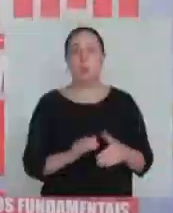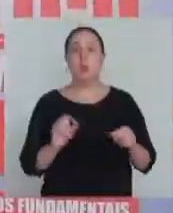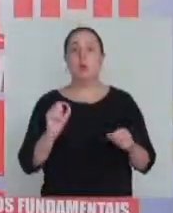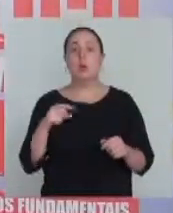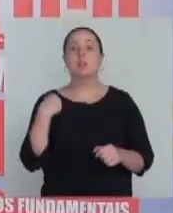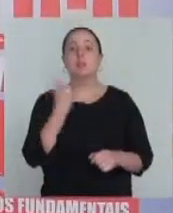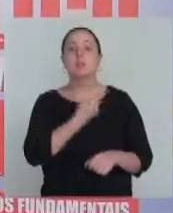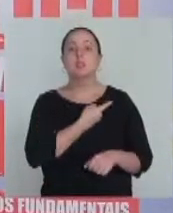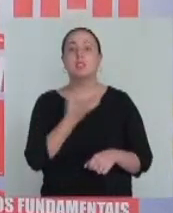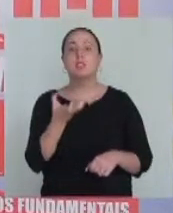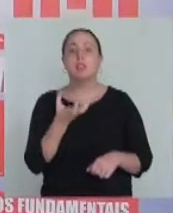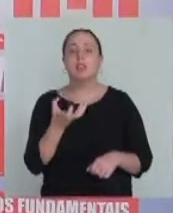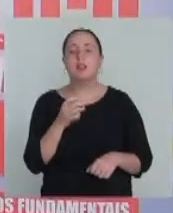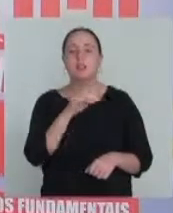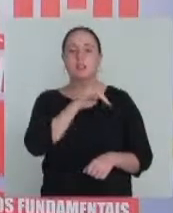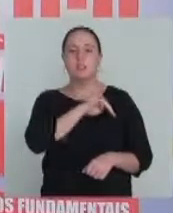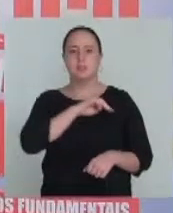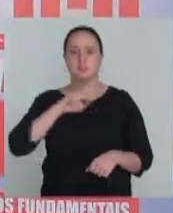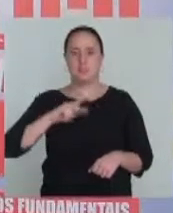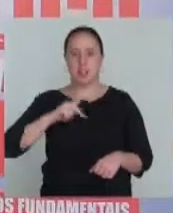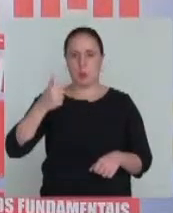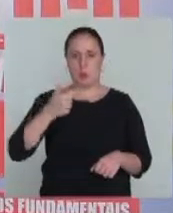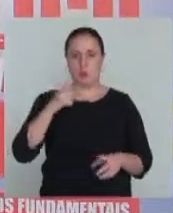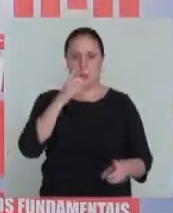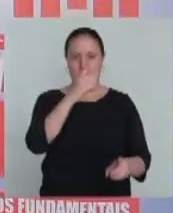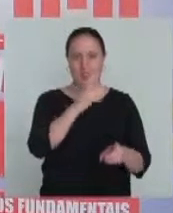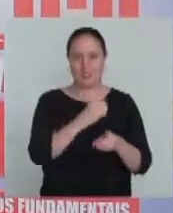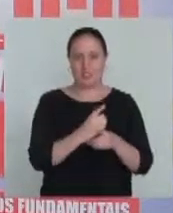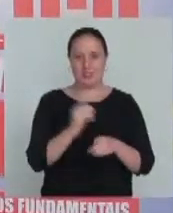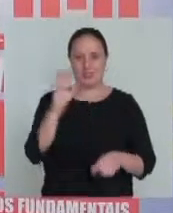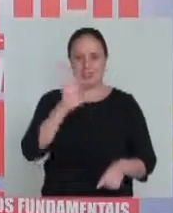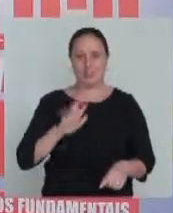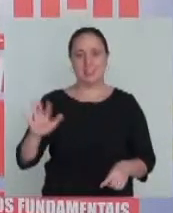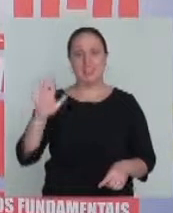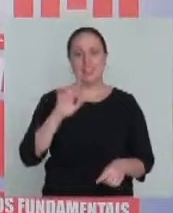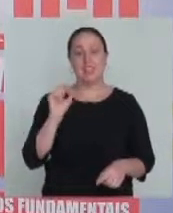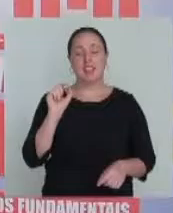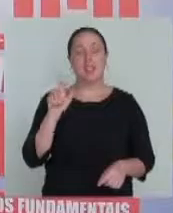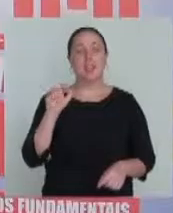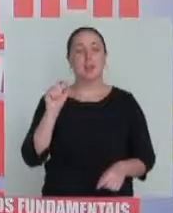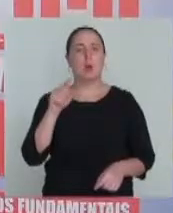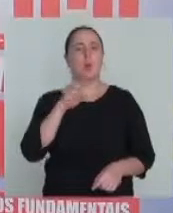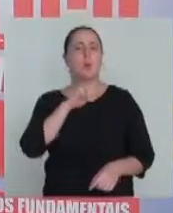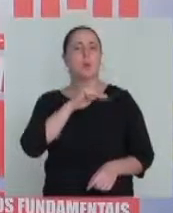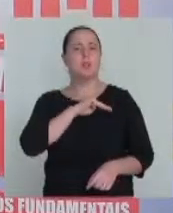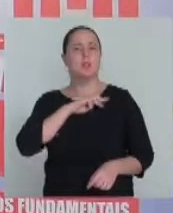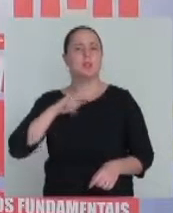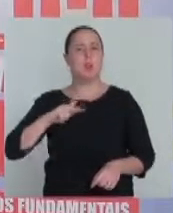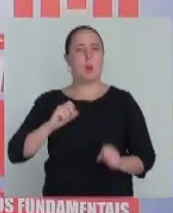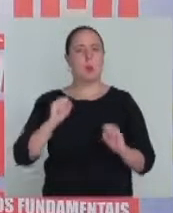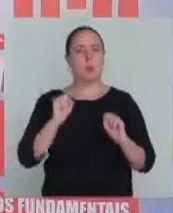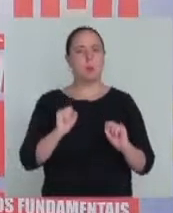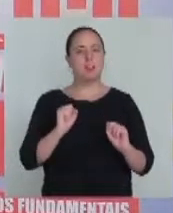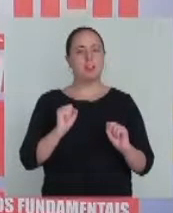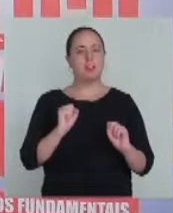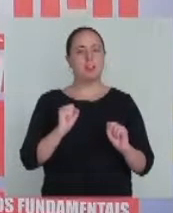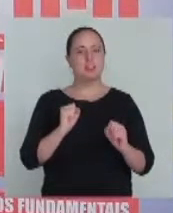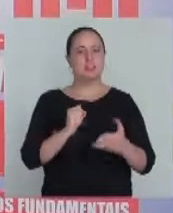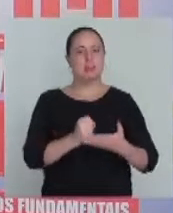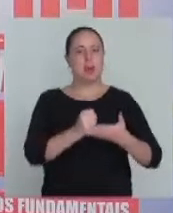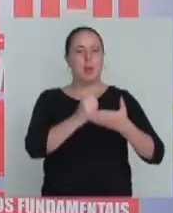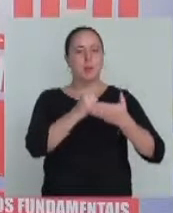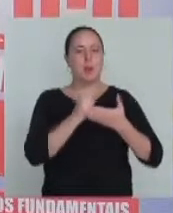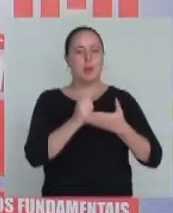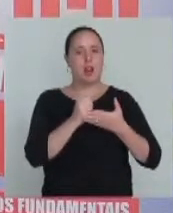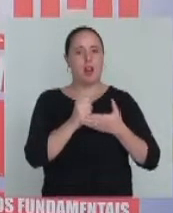O que nós esperamos do Ministério Público nesse segundo seminário é que ele possa fazer uma